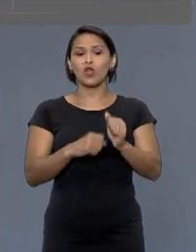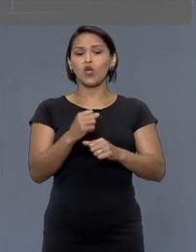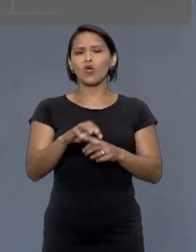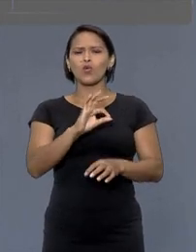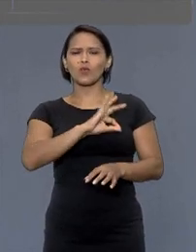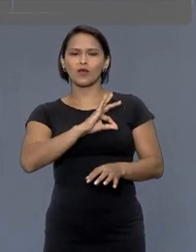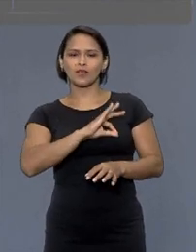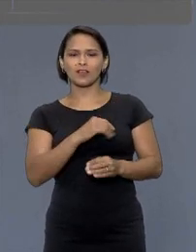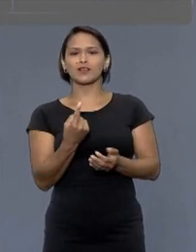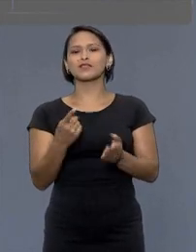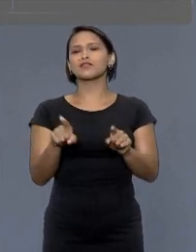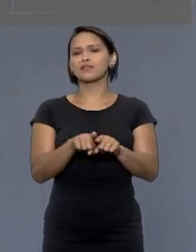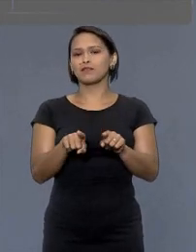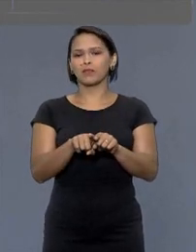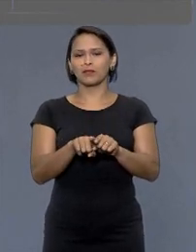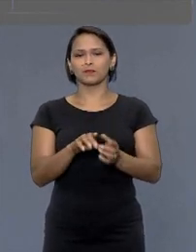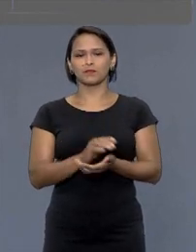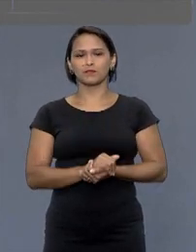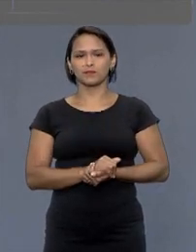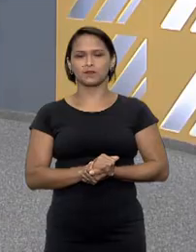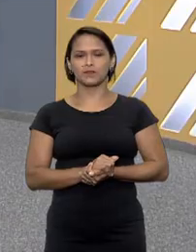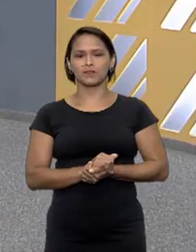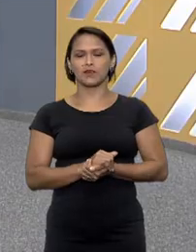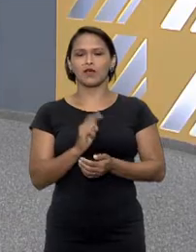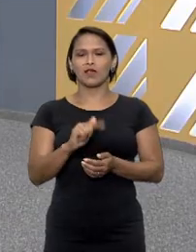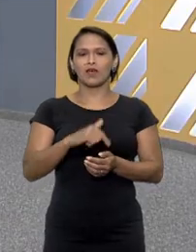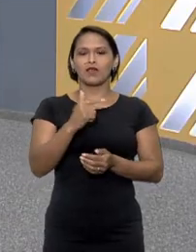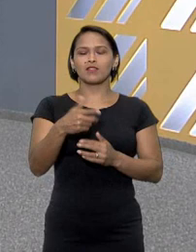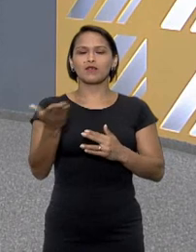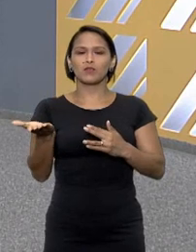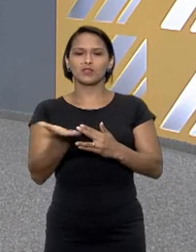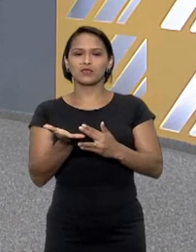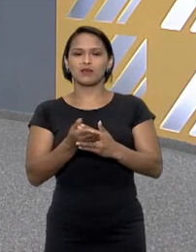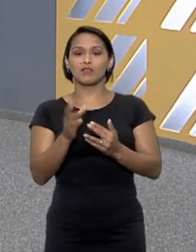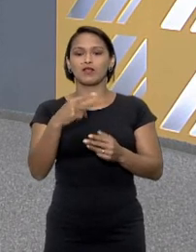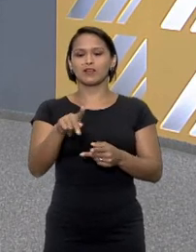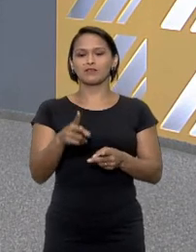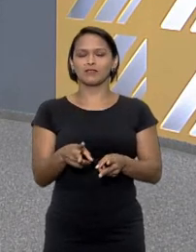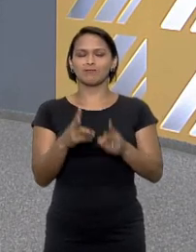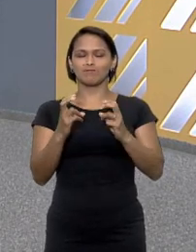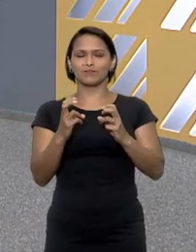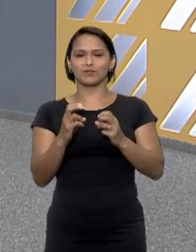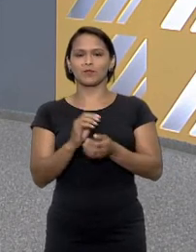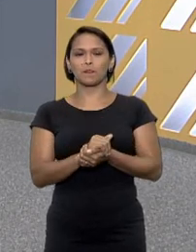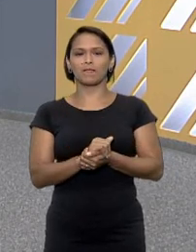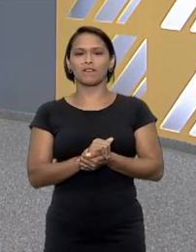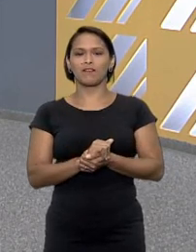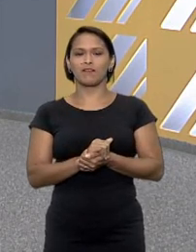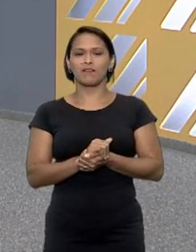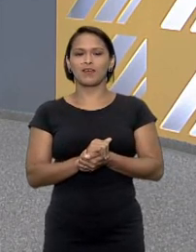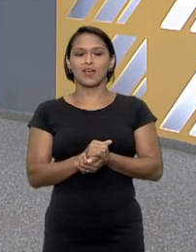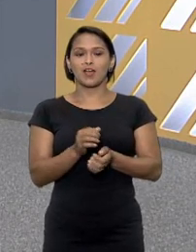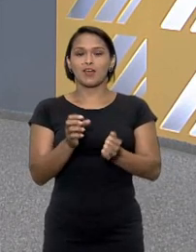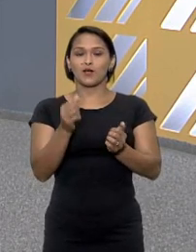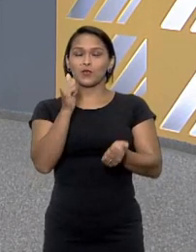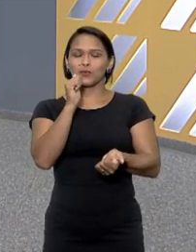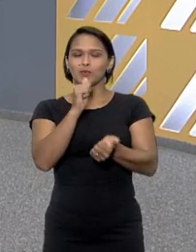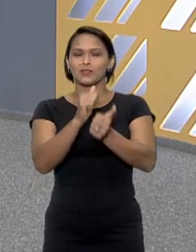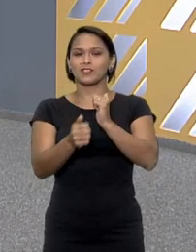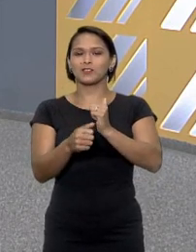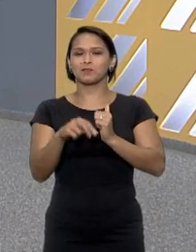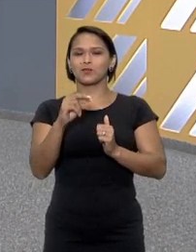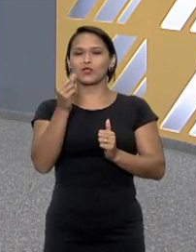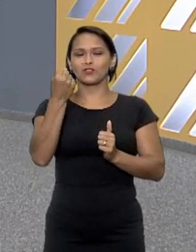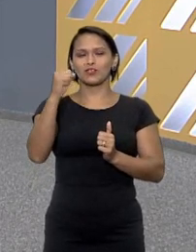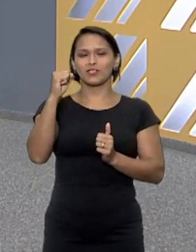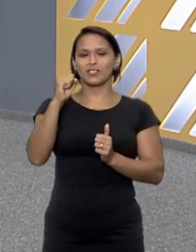delegacia que fará o encaminhamento do caso e depois do intervalo você vai ver homologada a sentença do tribunal arbitral do